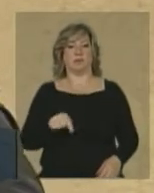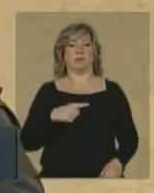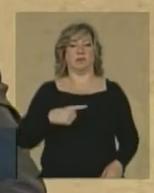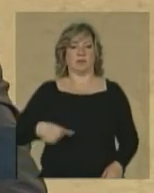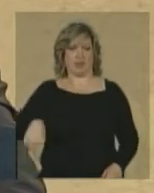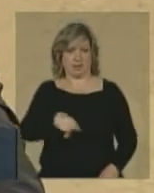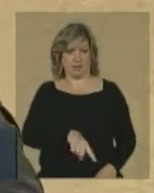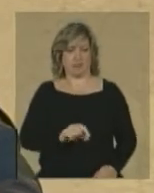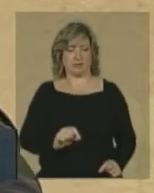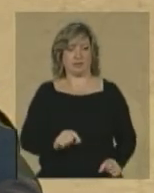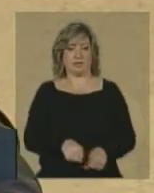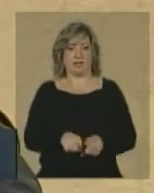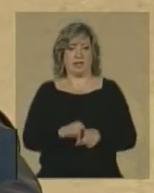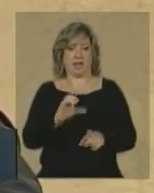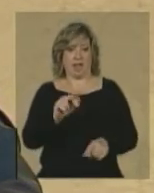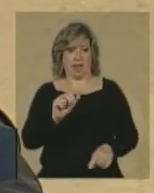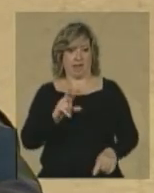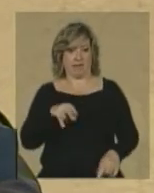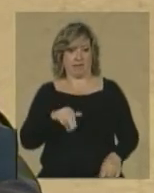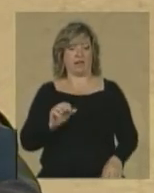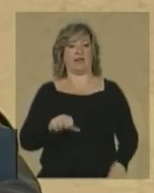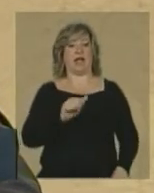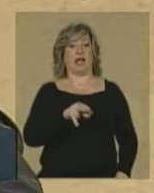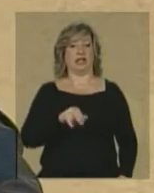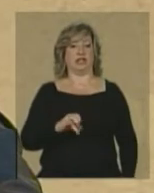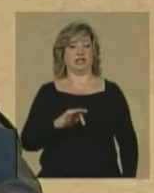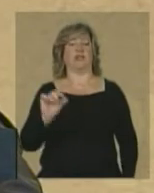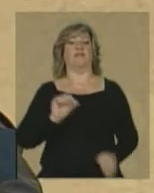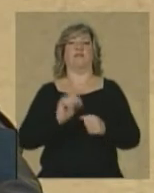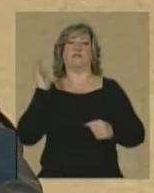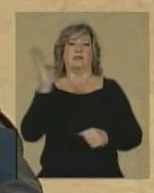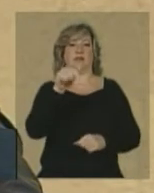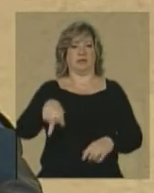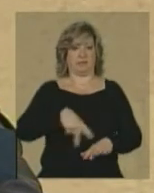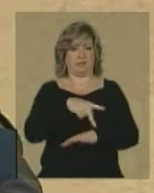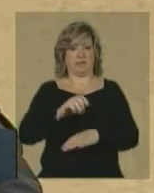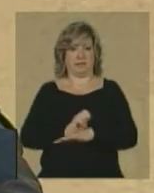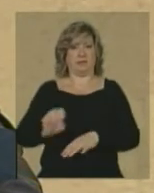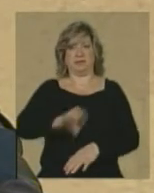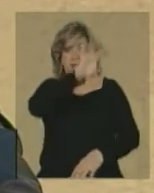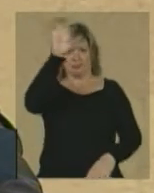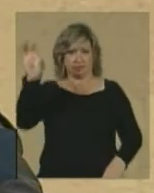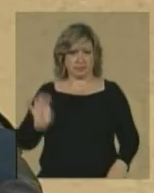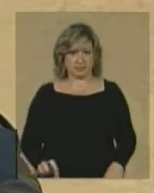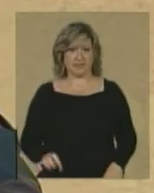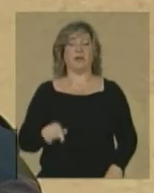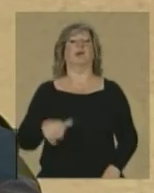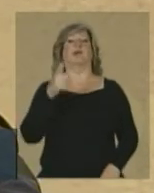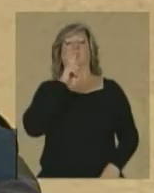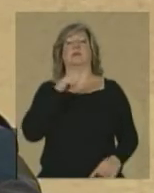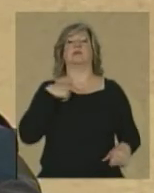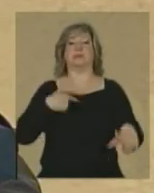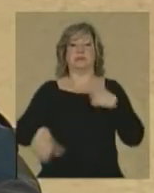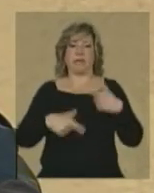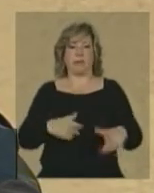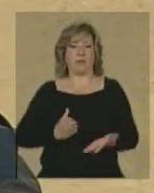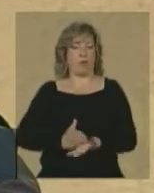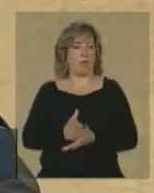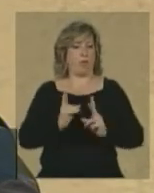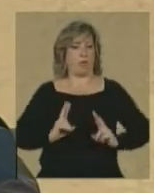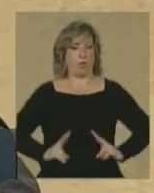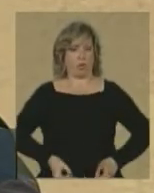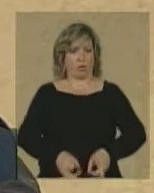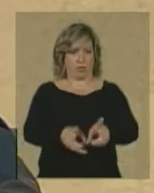As caravanas da anistia realizadas em diversos Estados deste país foram indubitavelmente um exercício constante de uma atividade de natureza